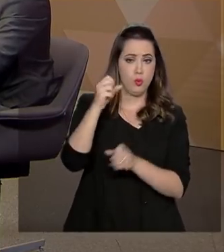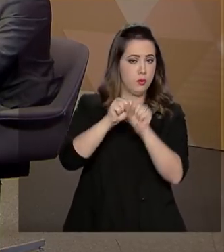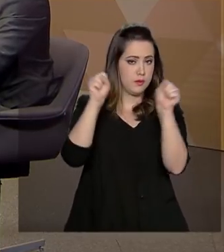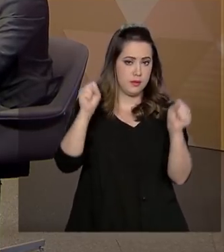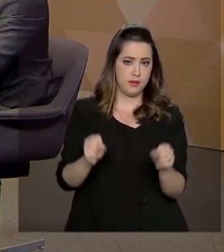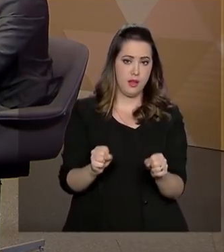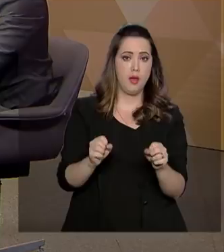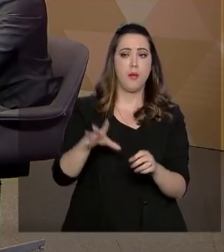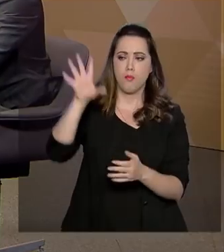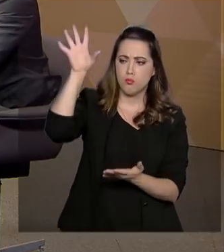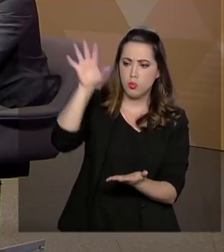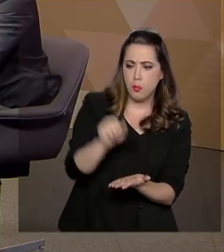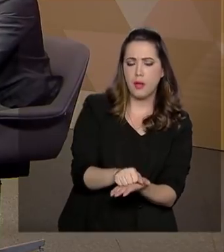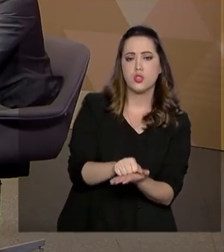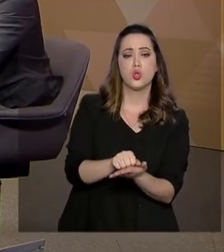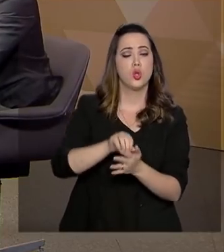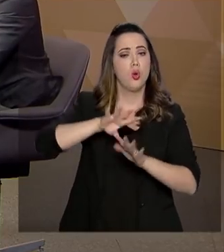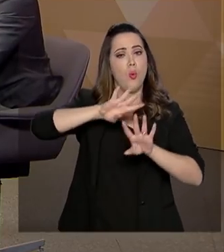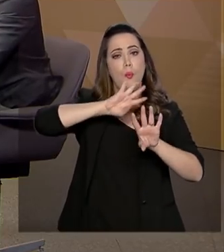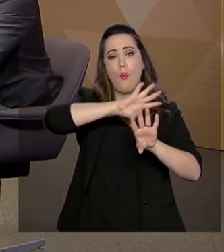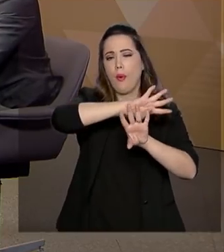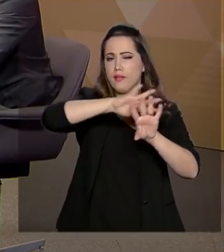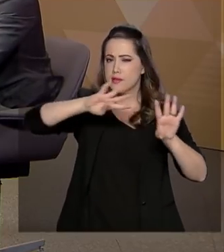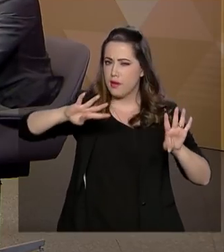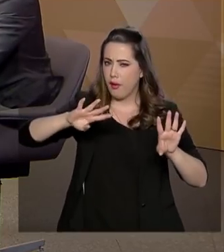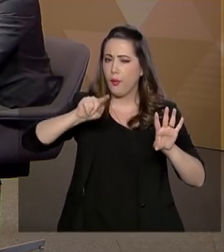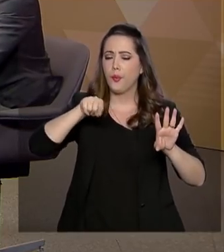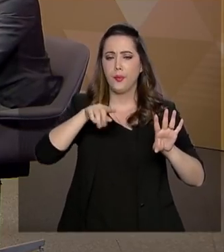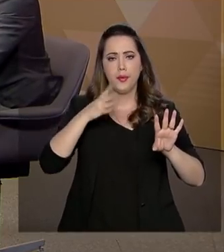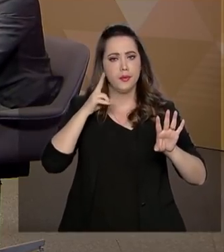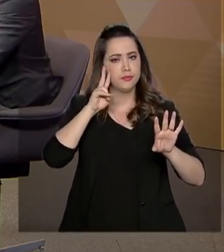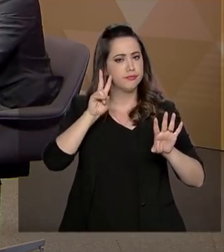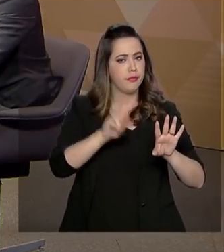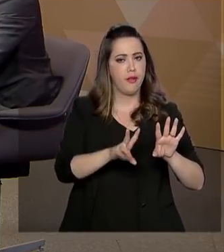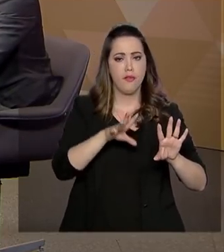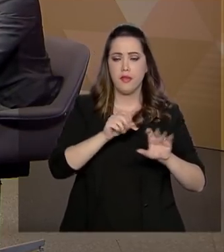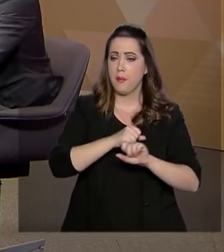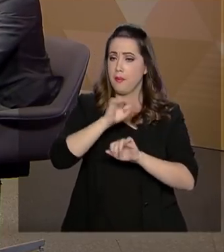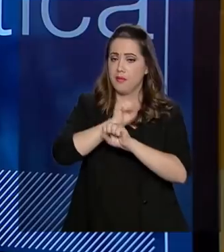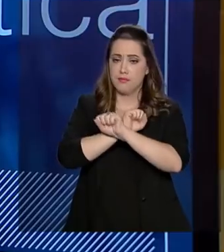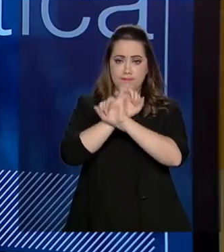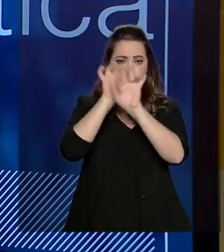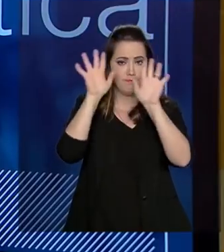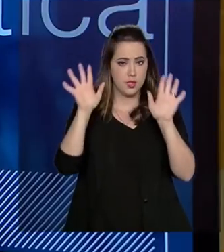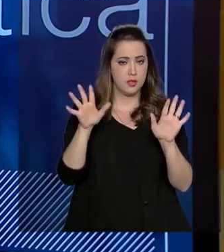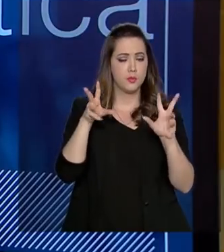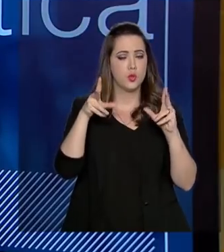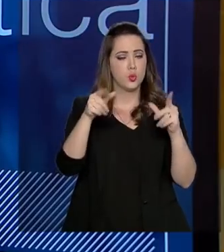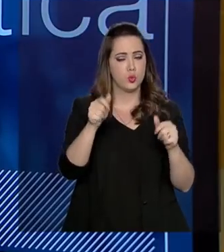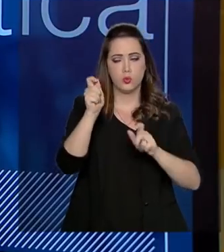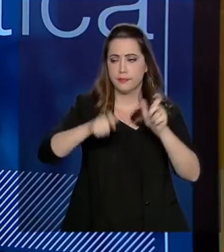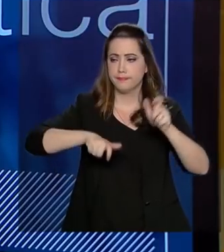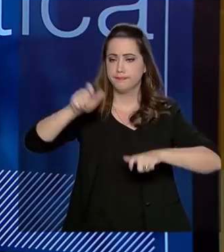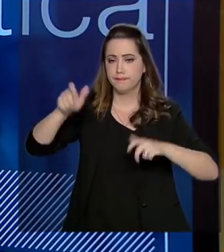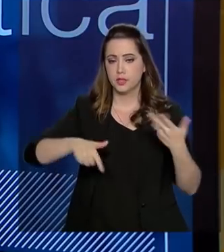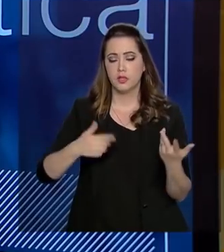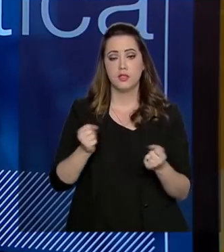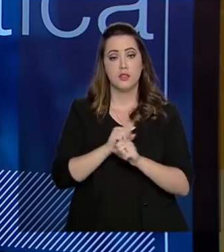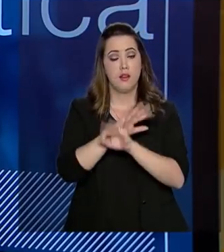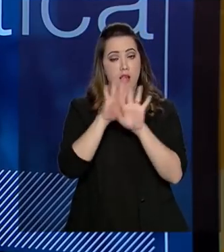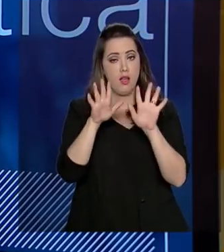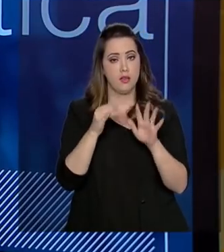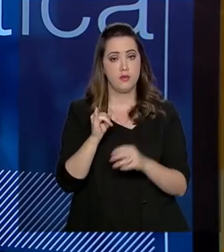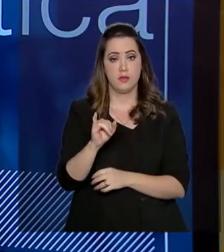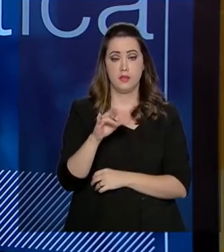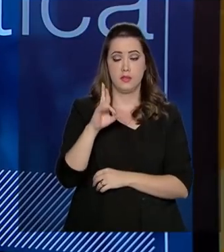conseguir filtrar, conseguir fazer o que ele quiser. Então, o a gente está tentando é aumentar a transparência, deixar bem claro, quando a reunião